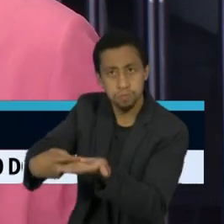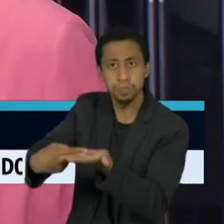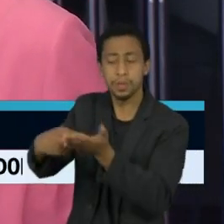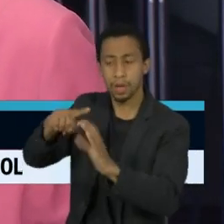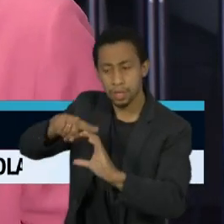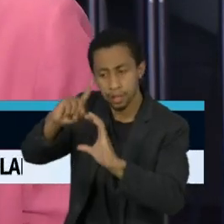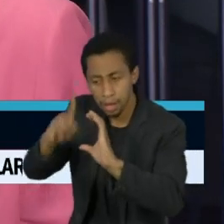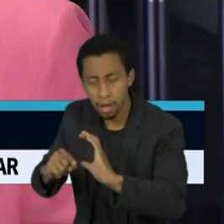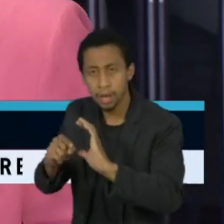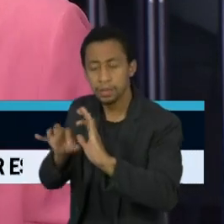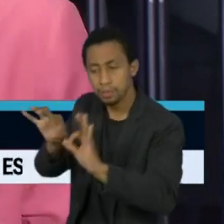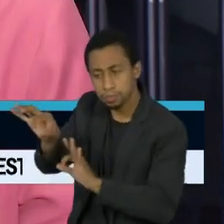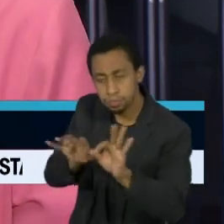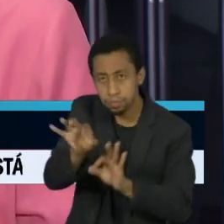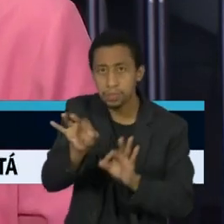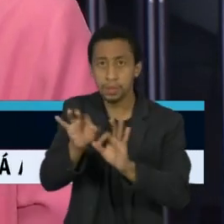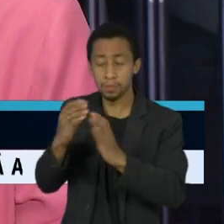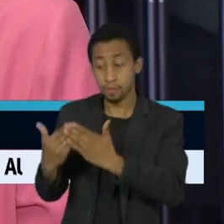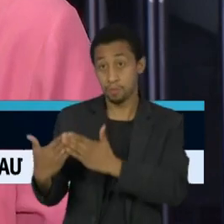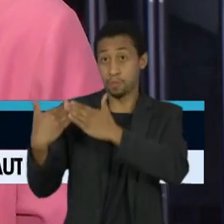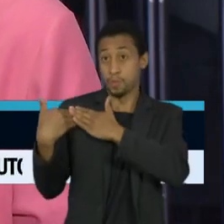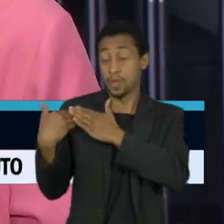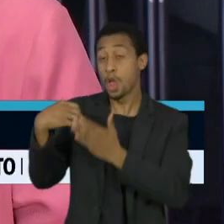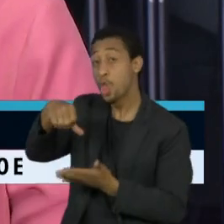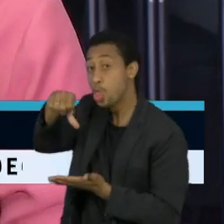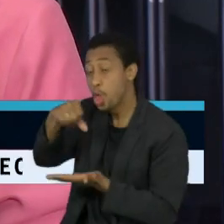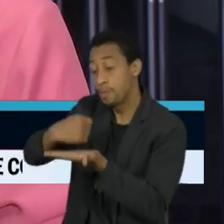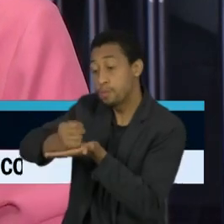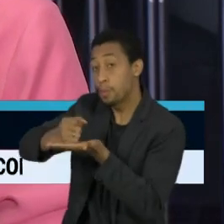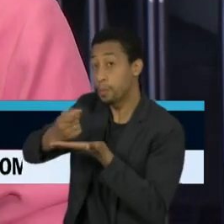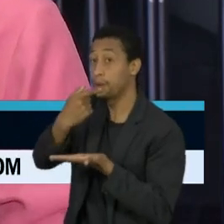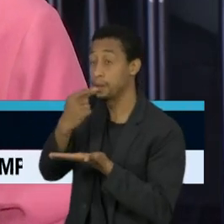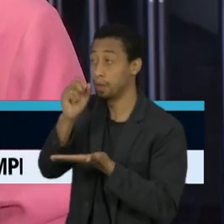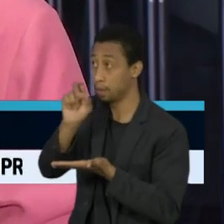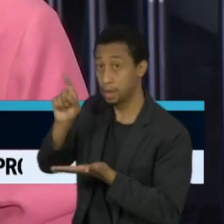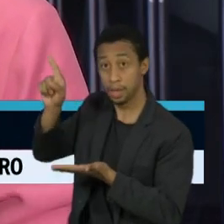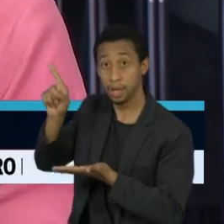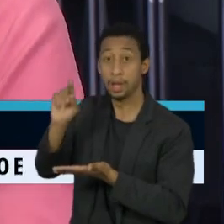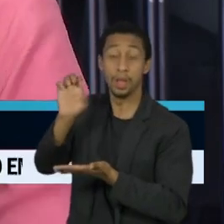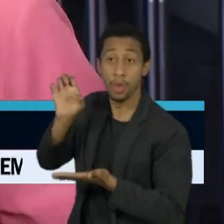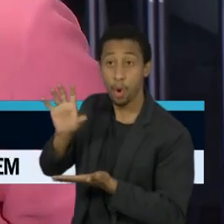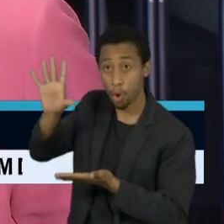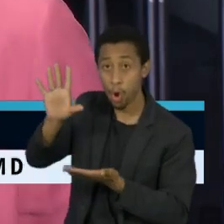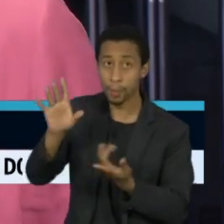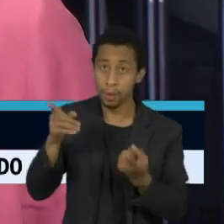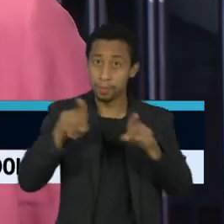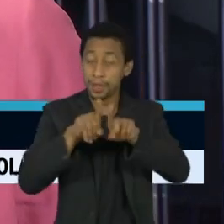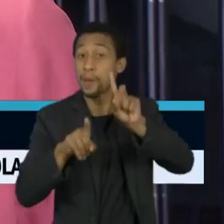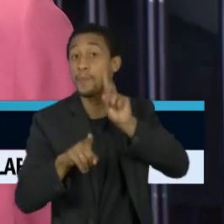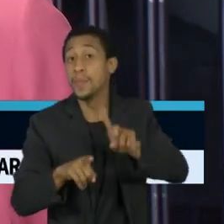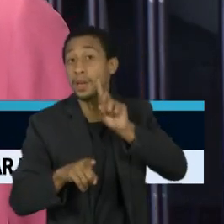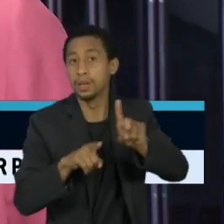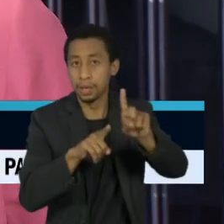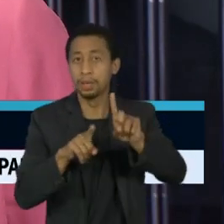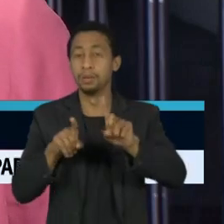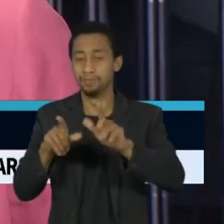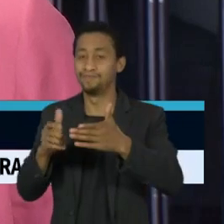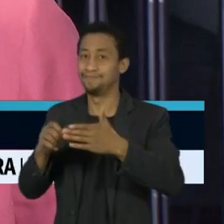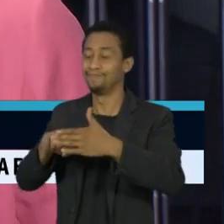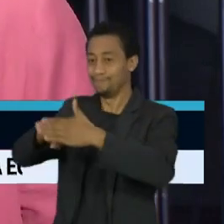científico assumido por nove farmacêuticas europeias e americanas que levou à suspensão